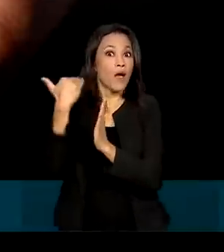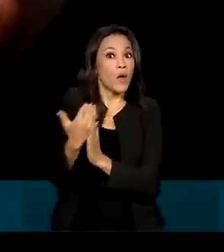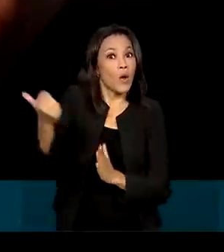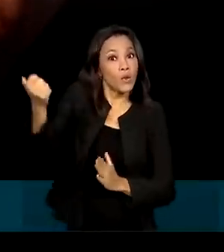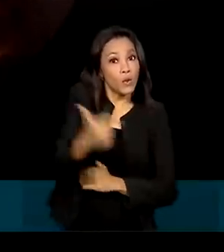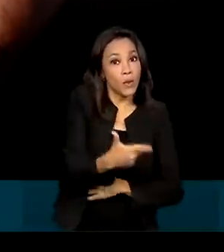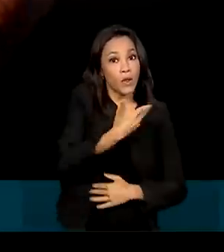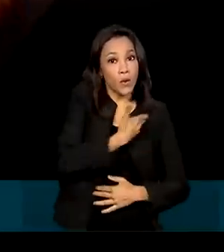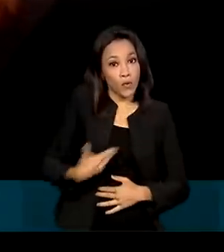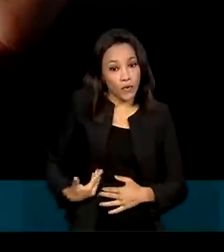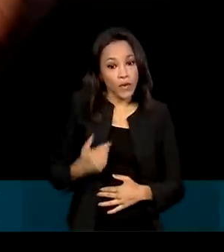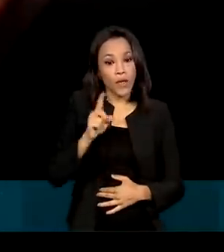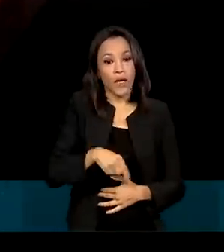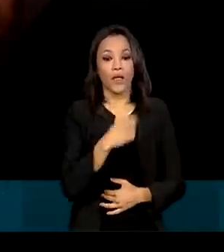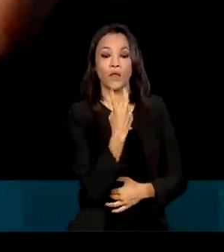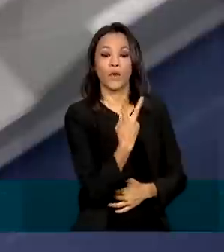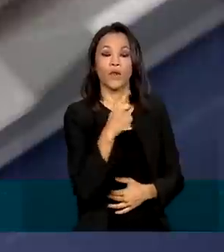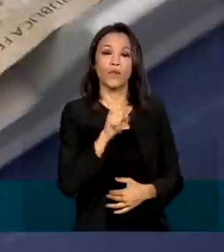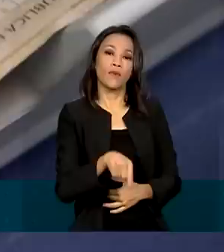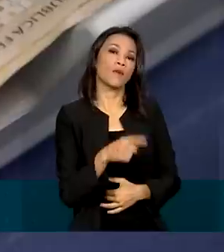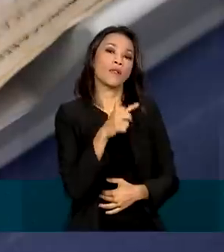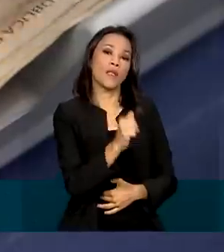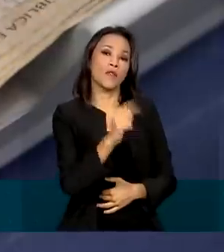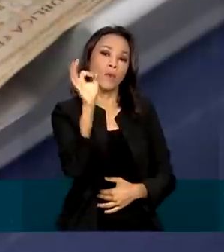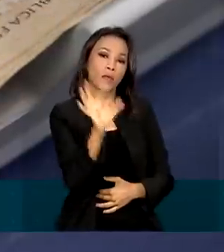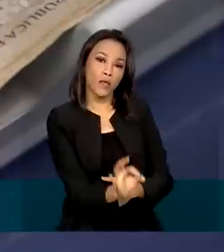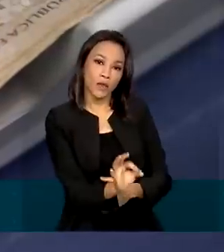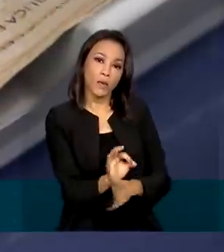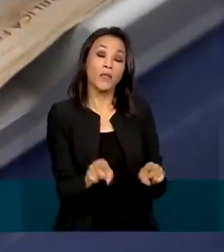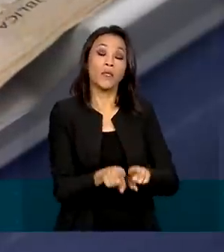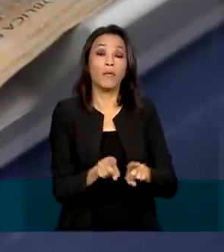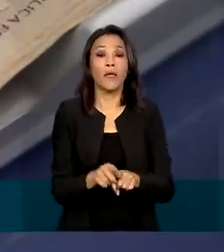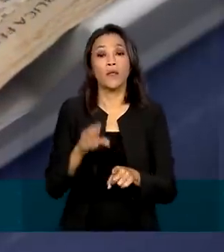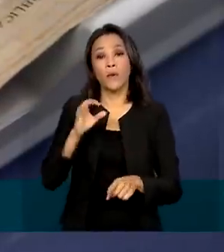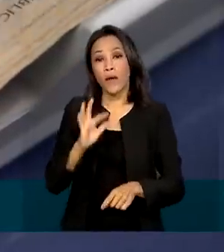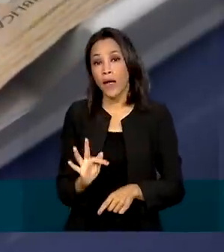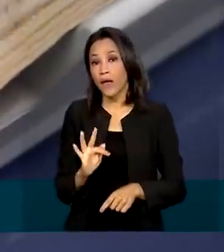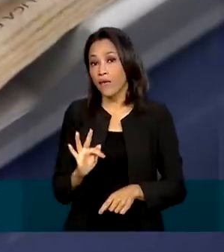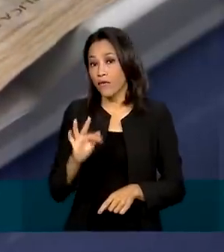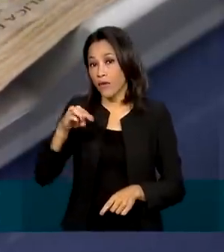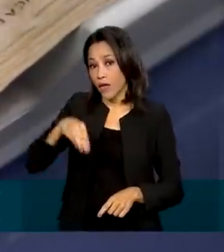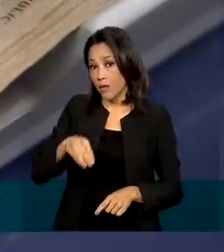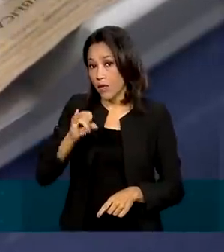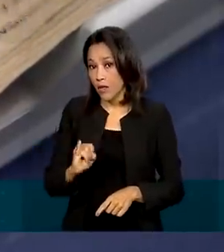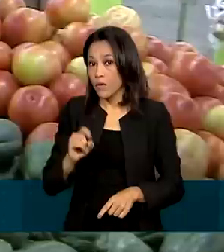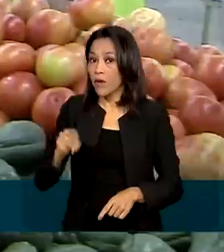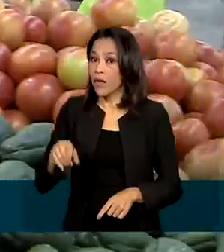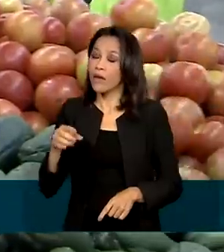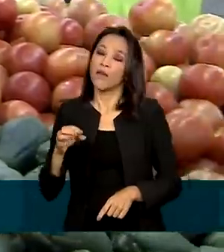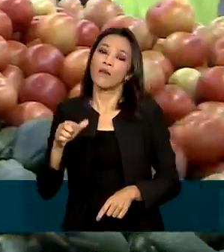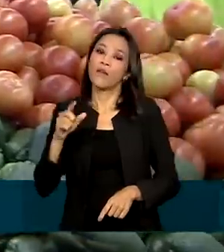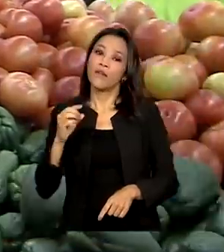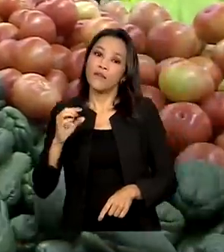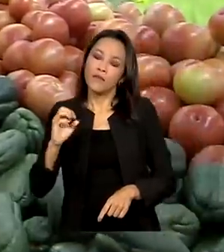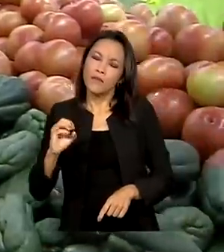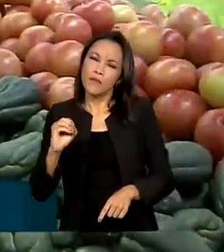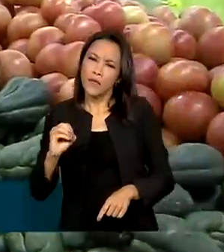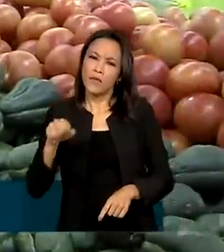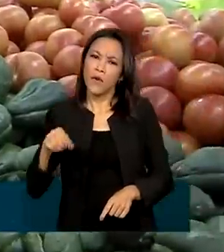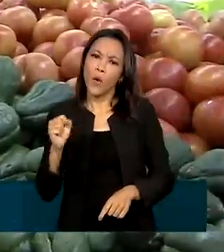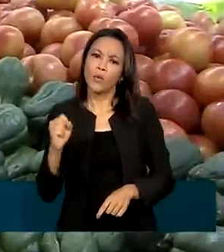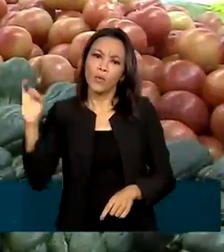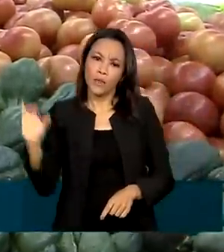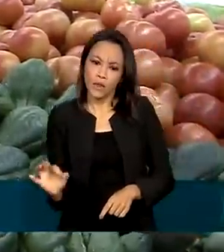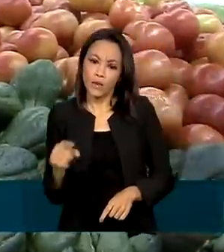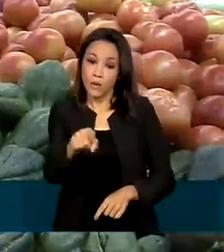que é de 2,7%, e do que a do FMI, que é de 2,8%. Na semana passada, o IBGE